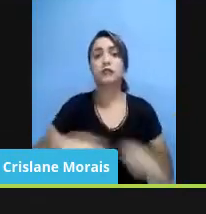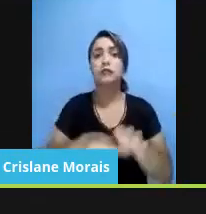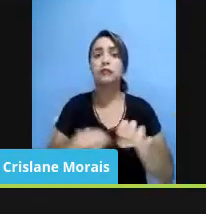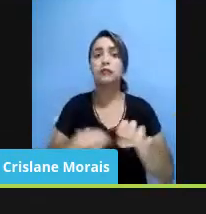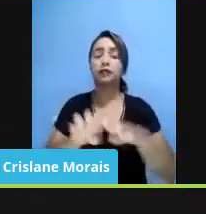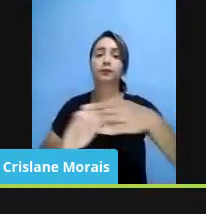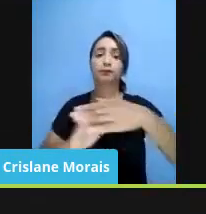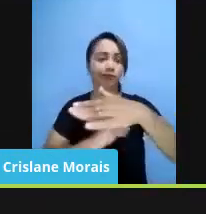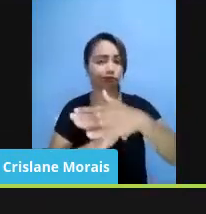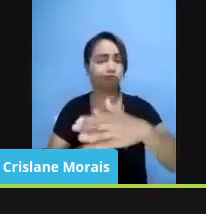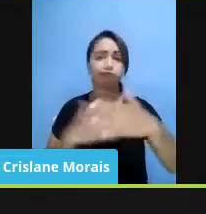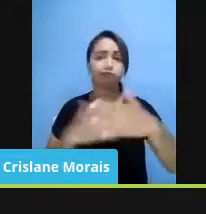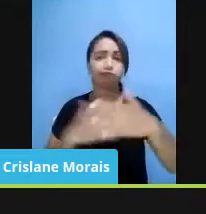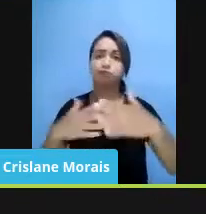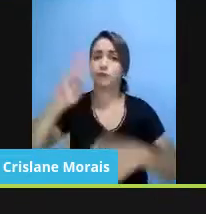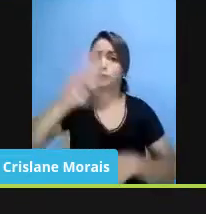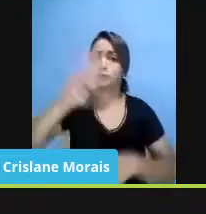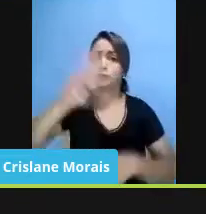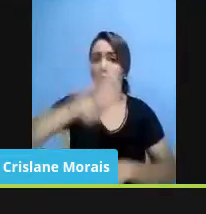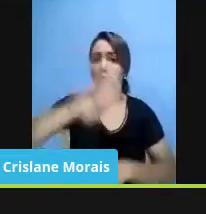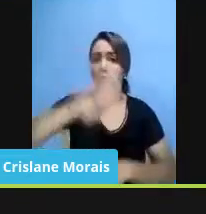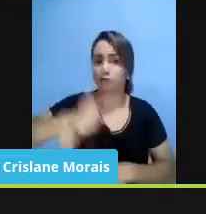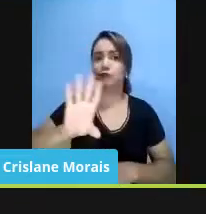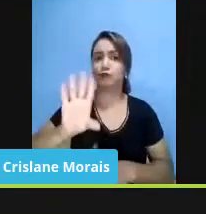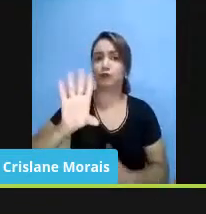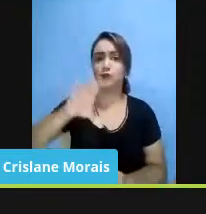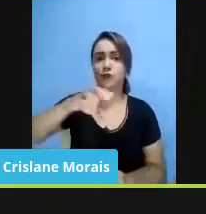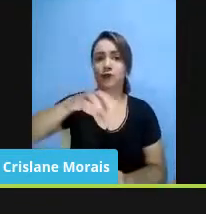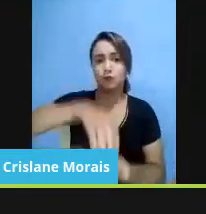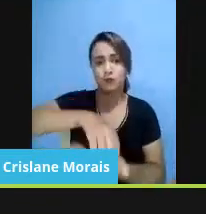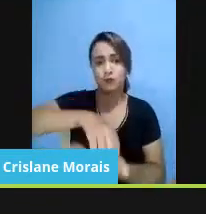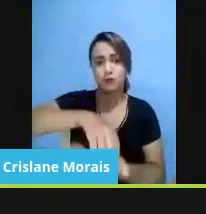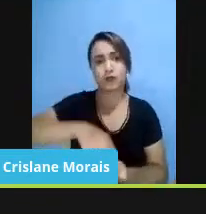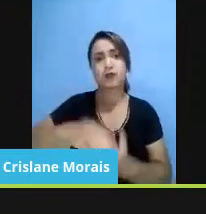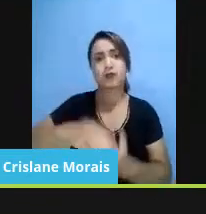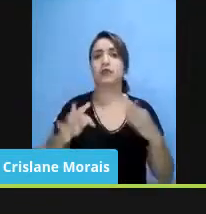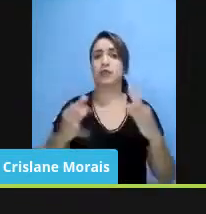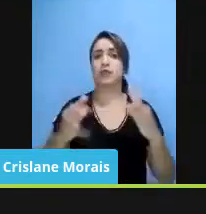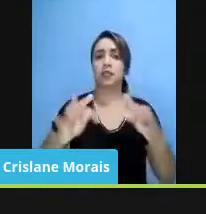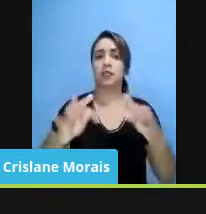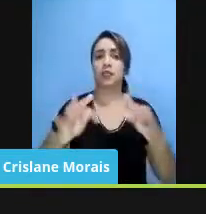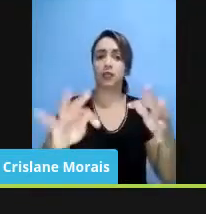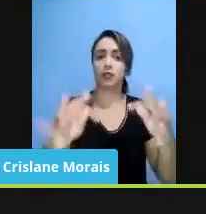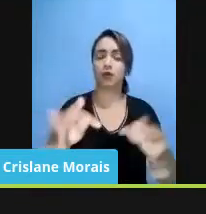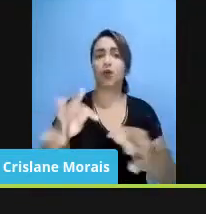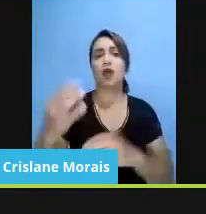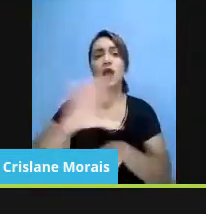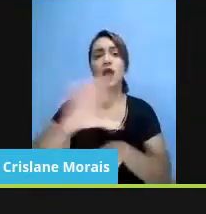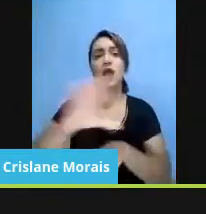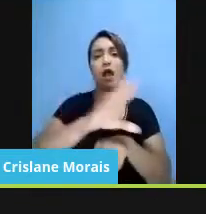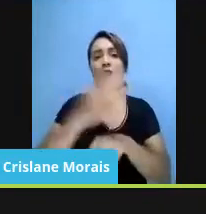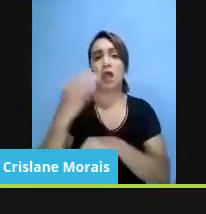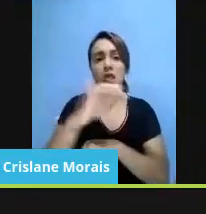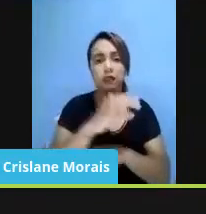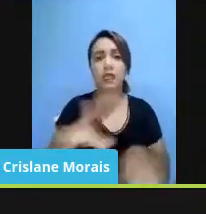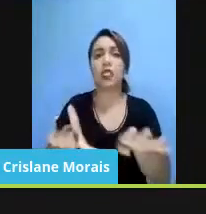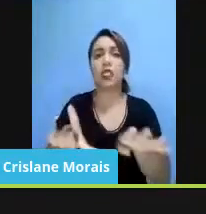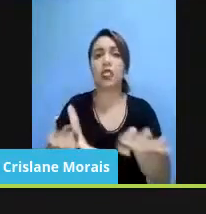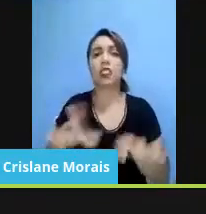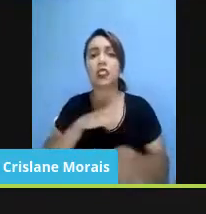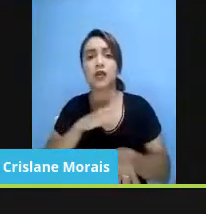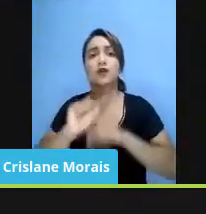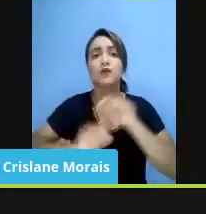os centros federais de tecnologia e ciência, eles estão, que tiveram processos recentes,